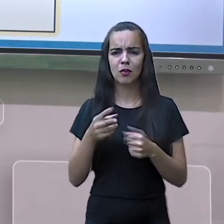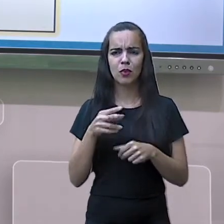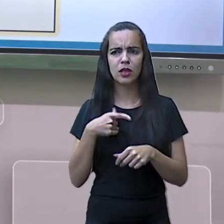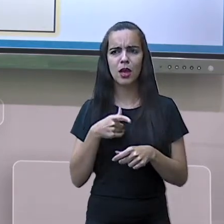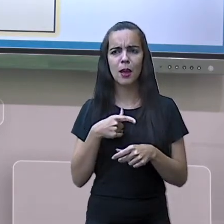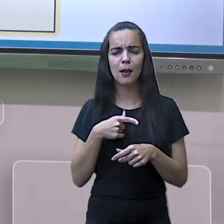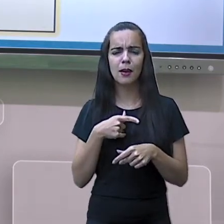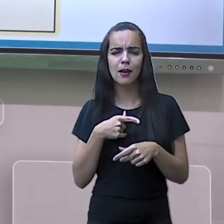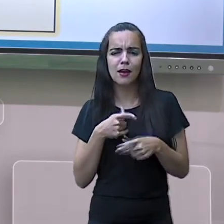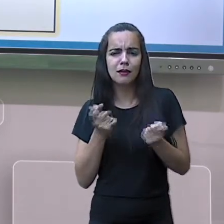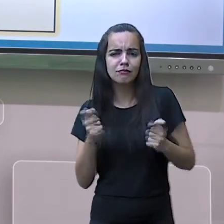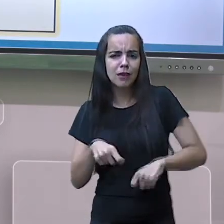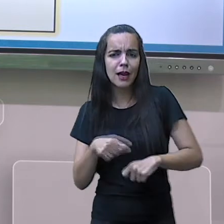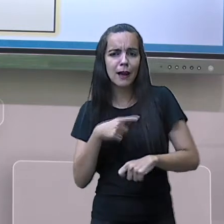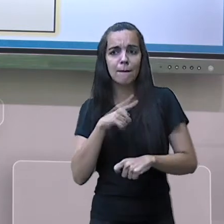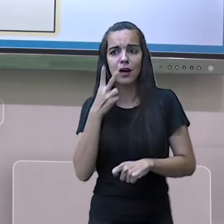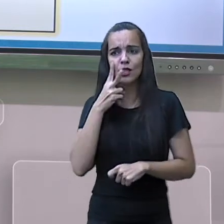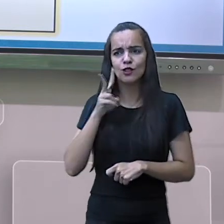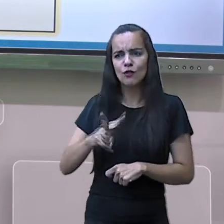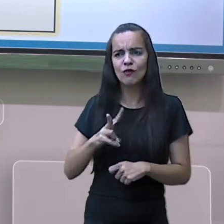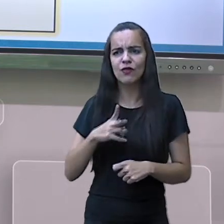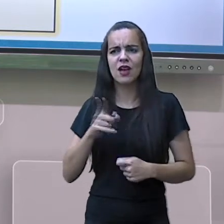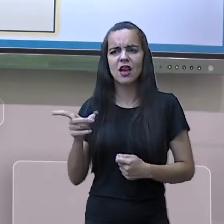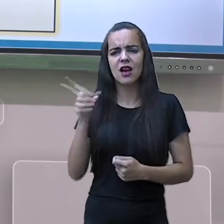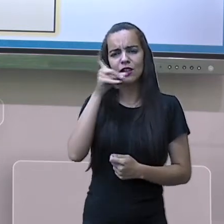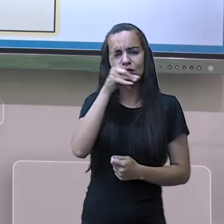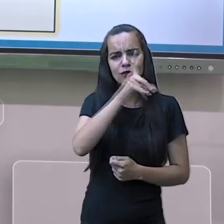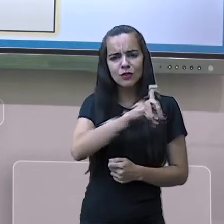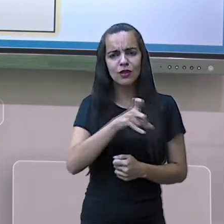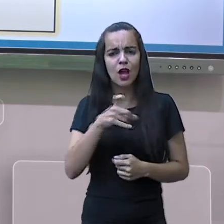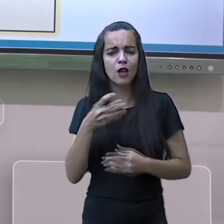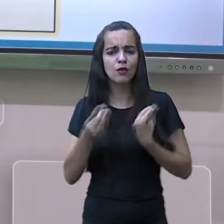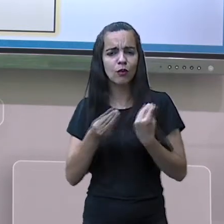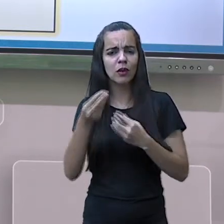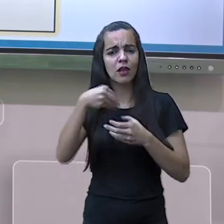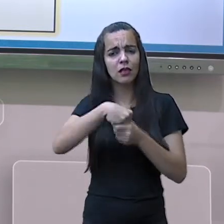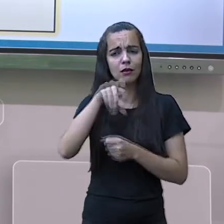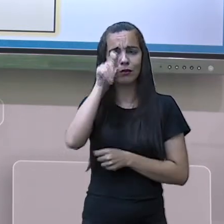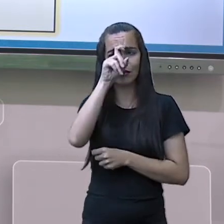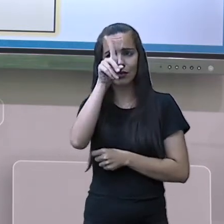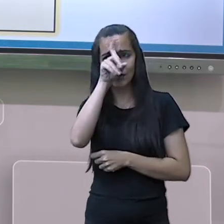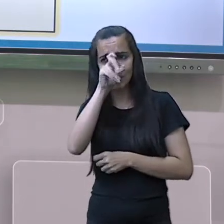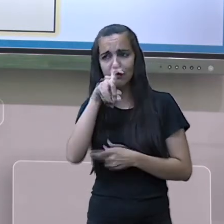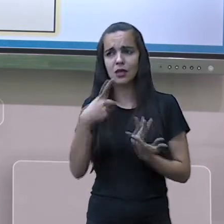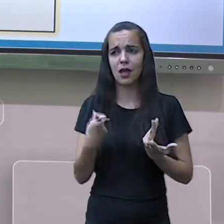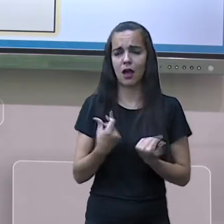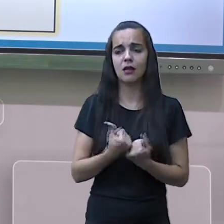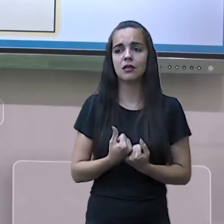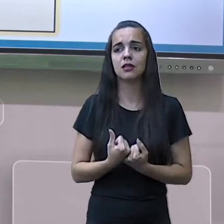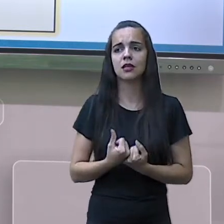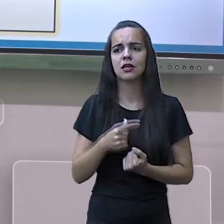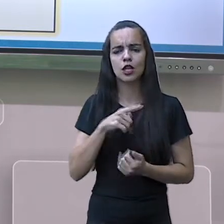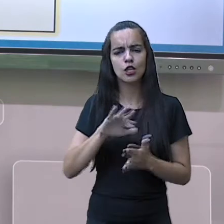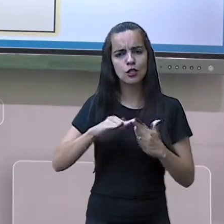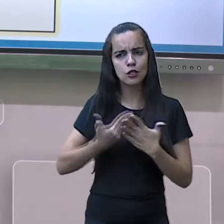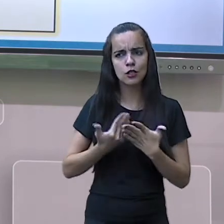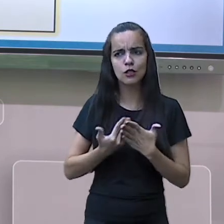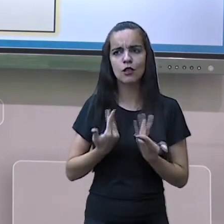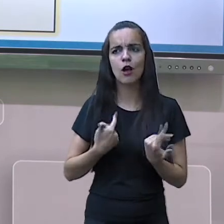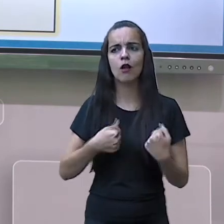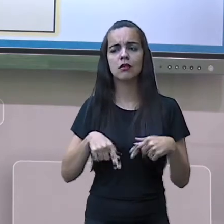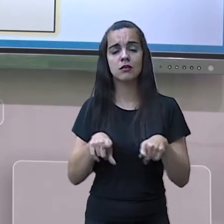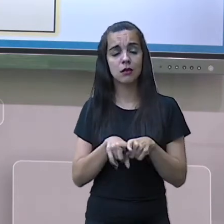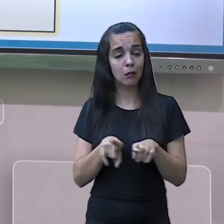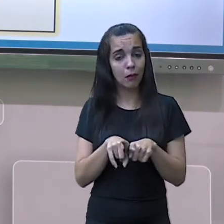os nossos hospitais, a qualidade, a infraestrutura, nós precisamos de